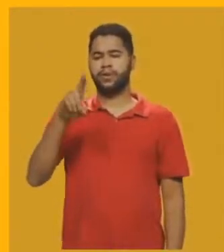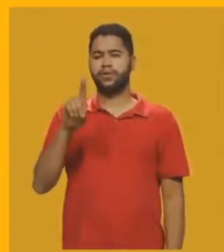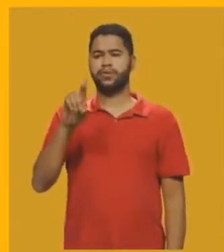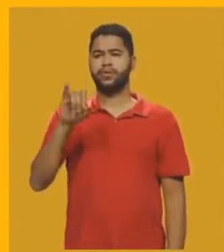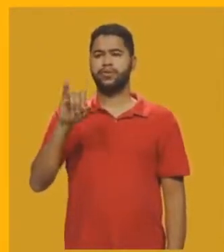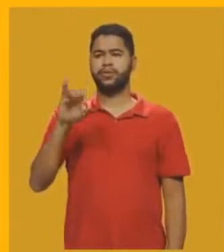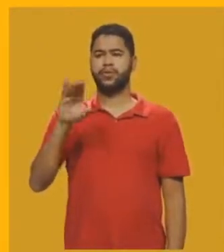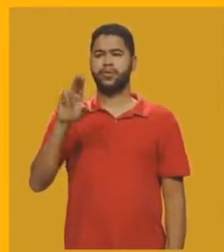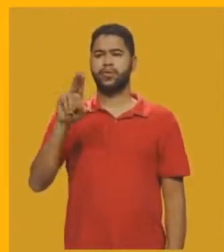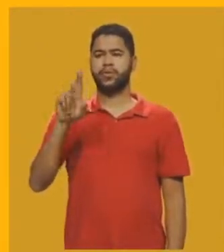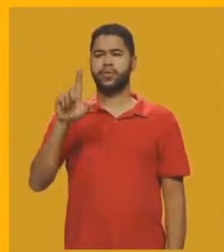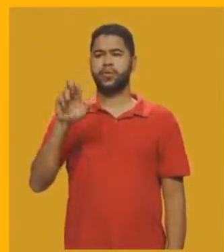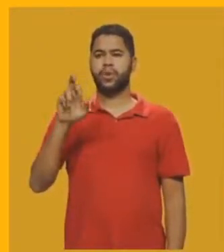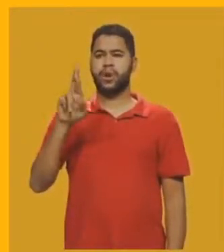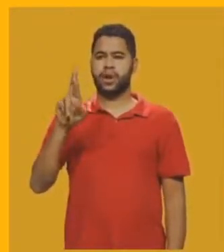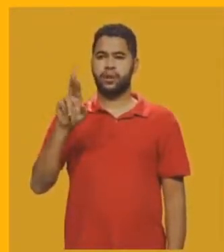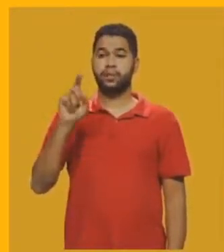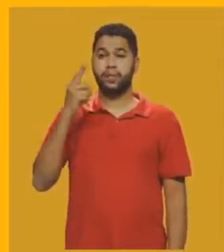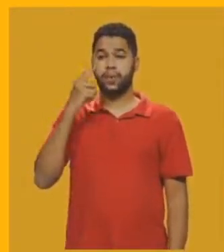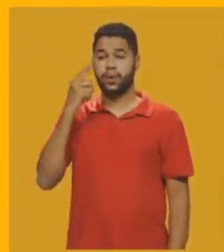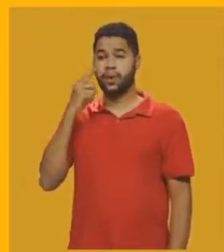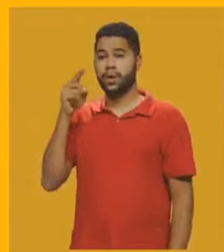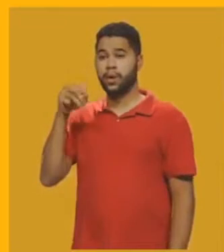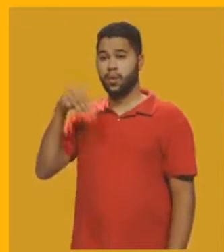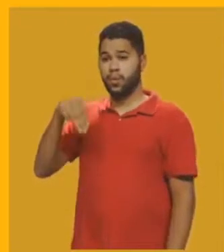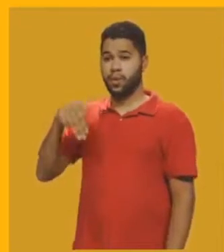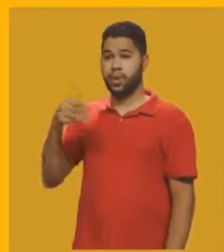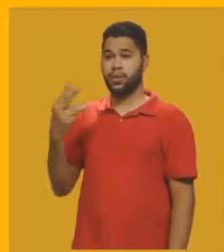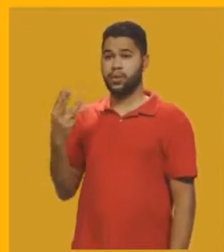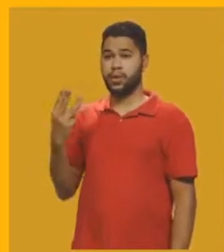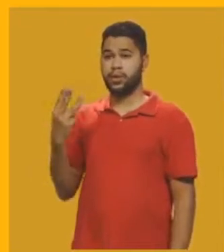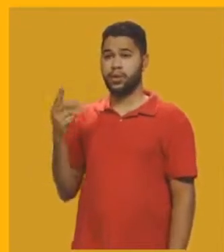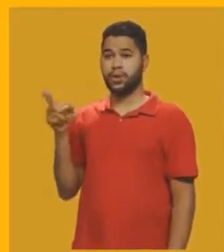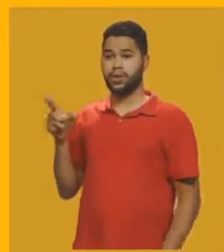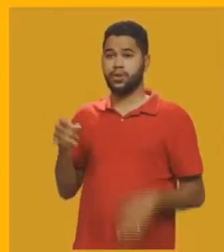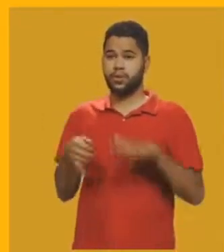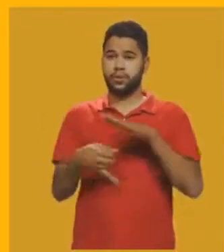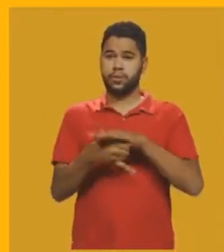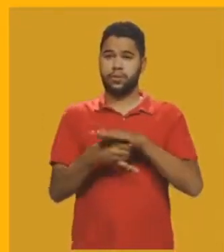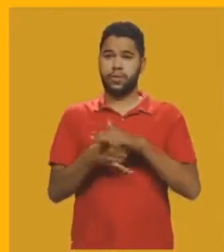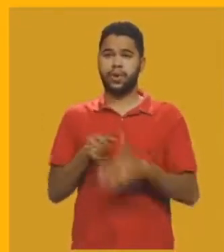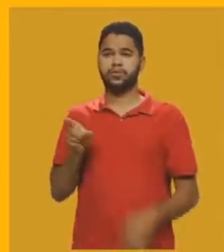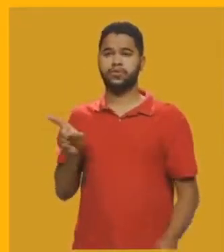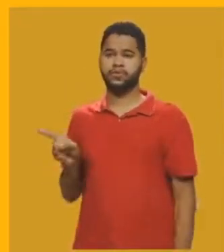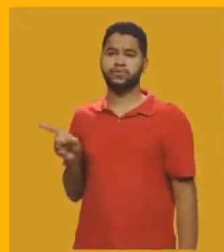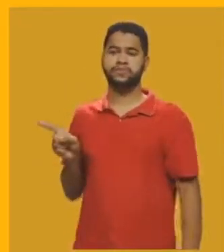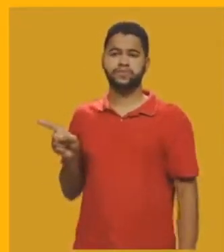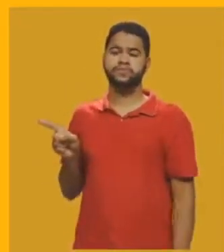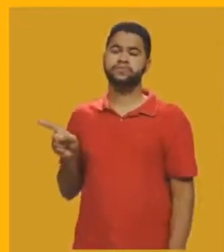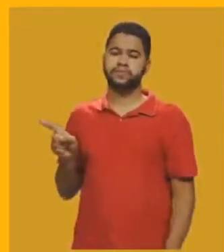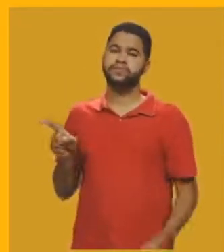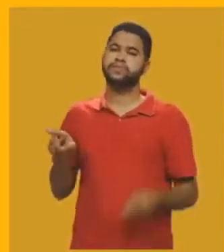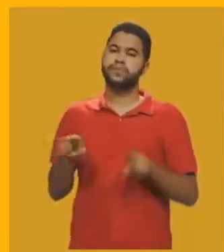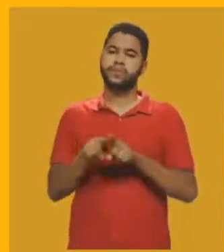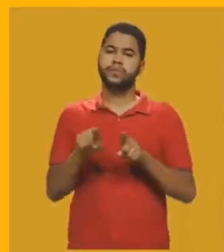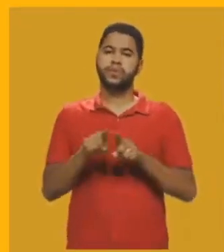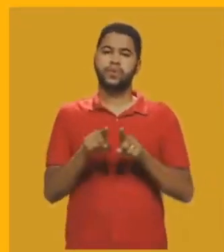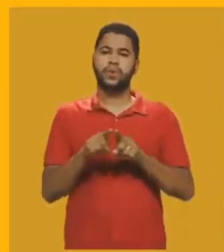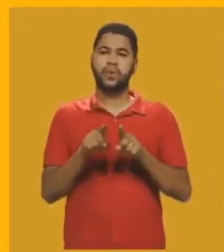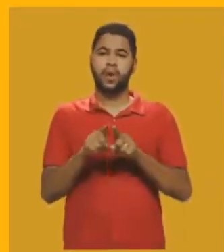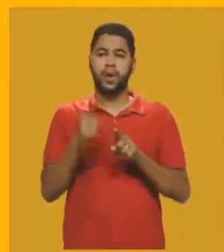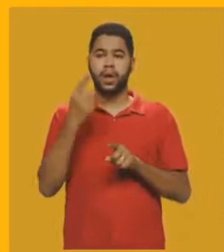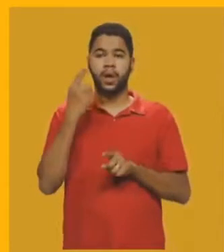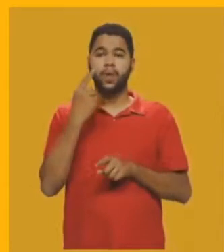tenho este ponto médio, que é o terceiro lado do triângulo, tracei a mediatriz, e a